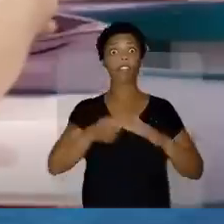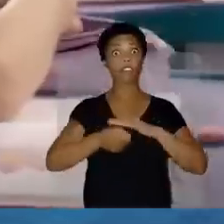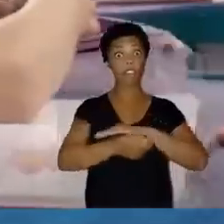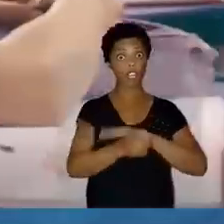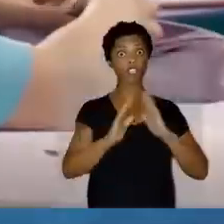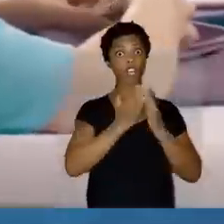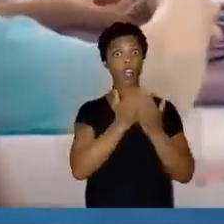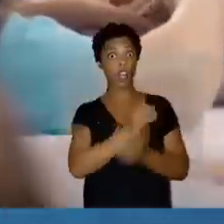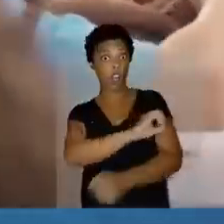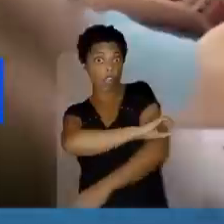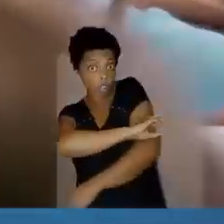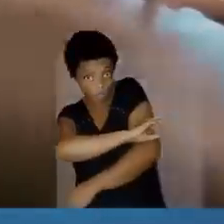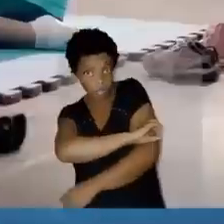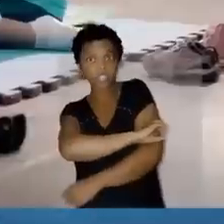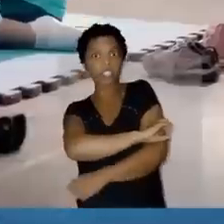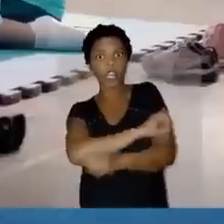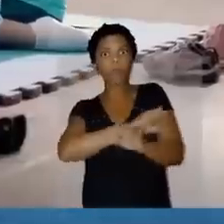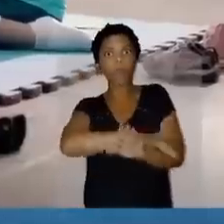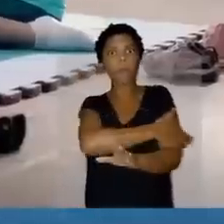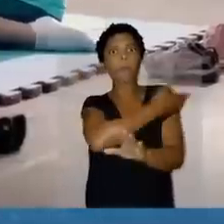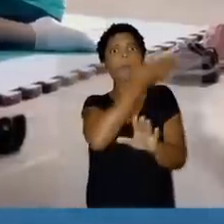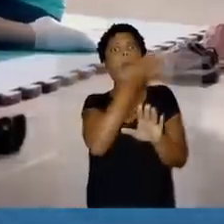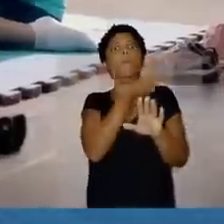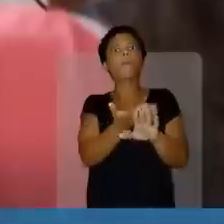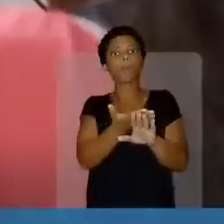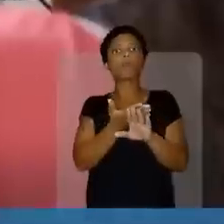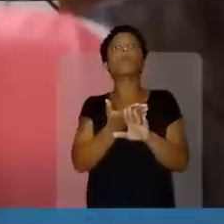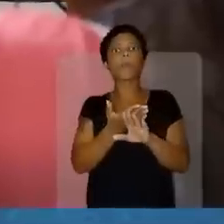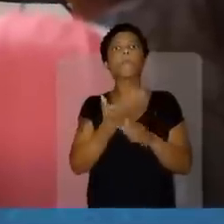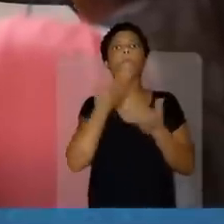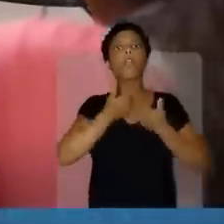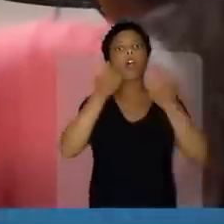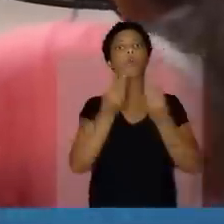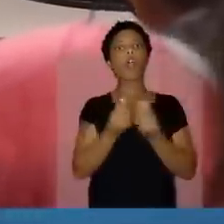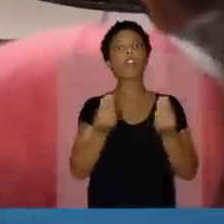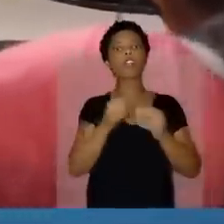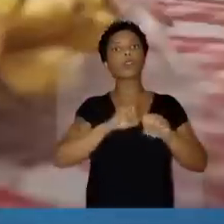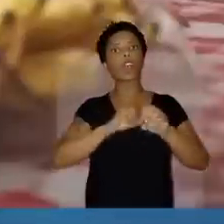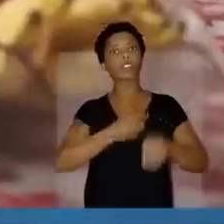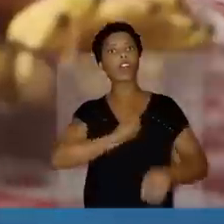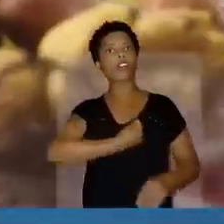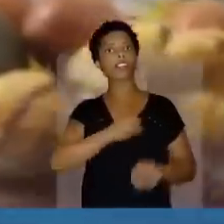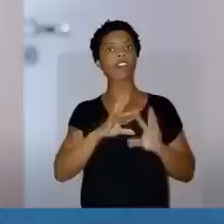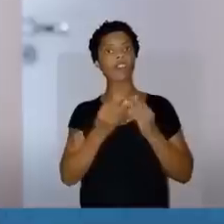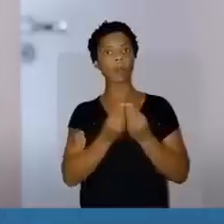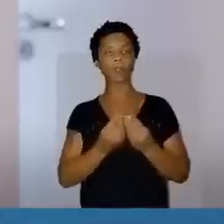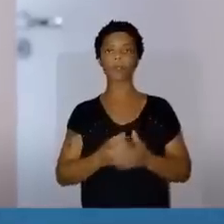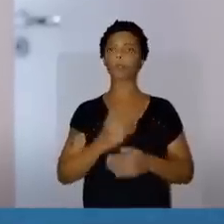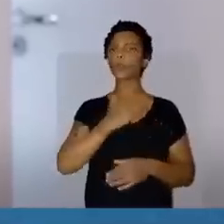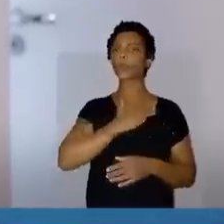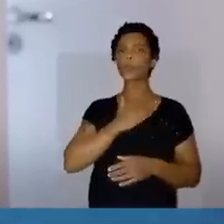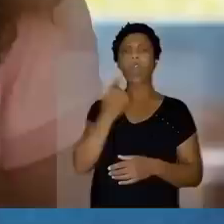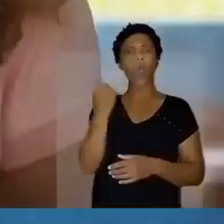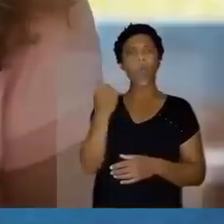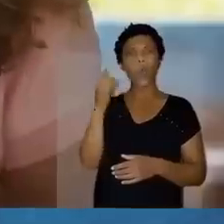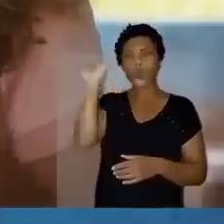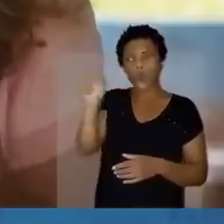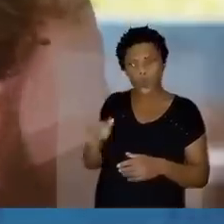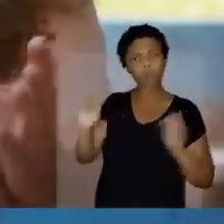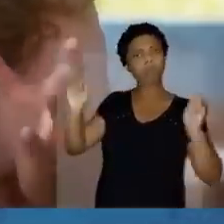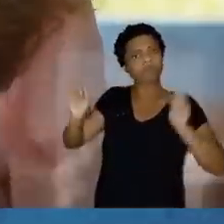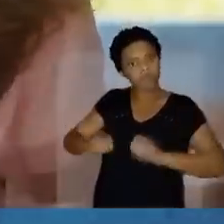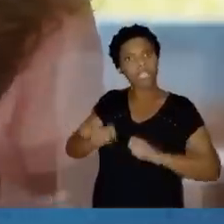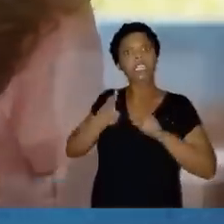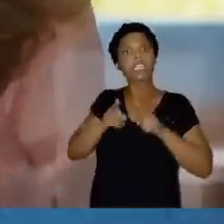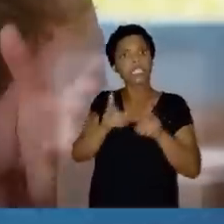pessoas merecem. E Lula vai investir em creches e ensino em tempo integral para melhorar a qualidade da educação e a vida das famílias. Lula é